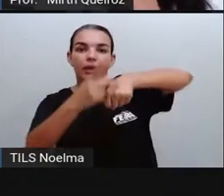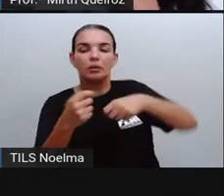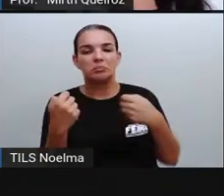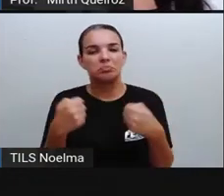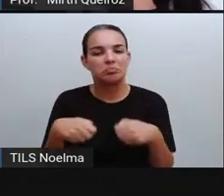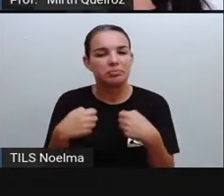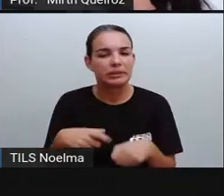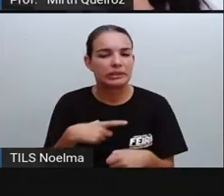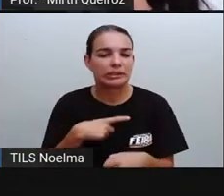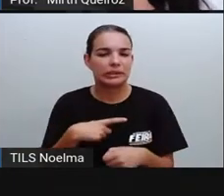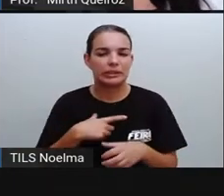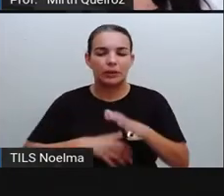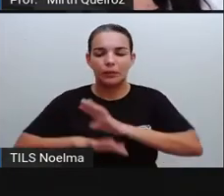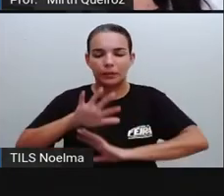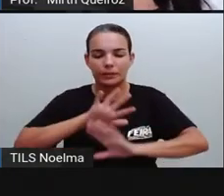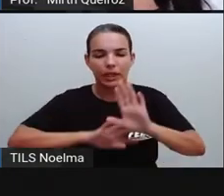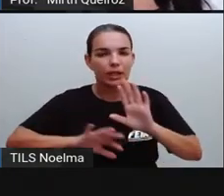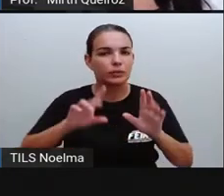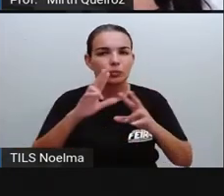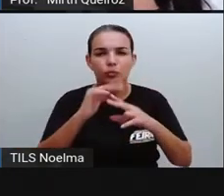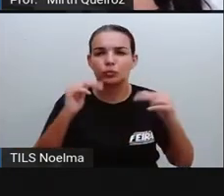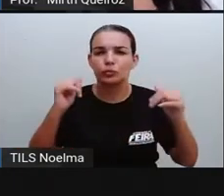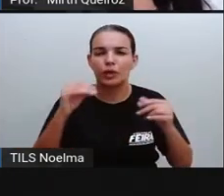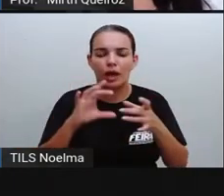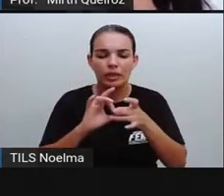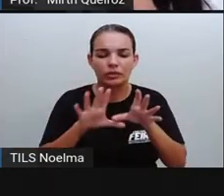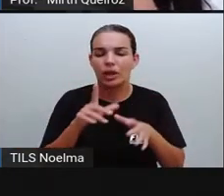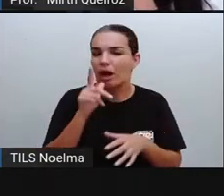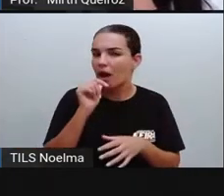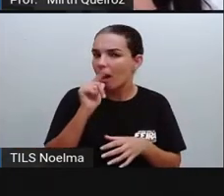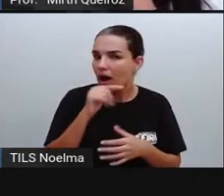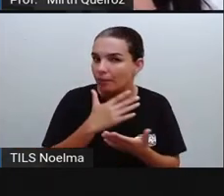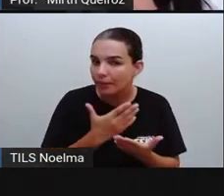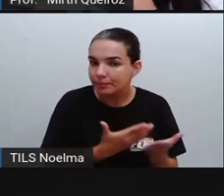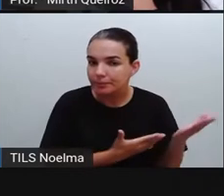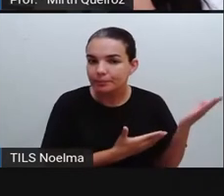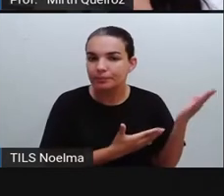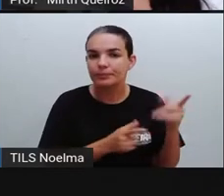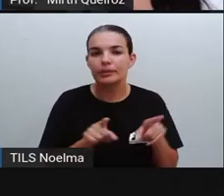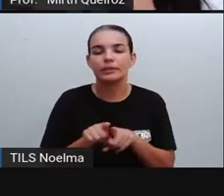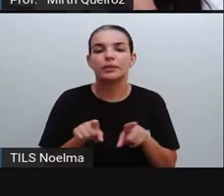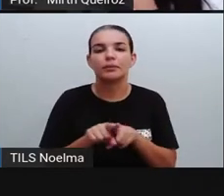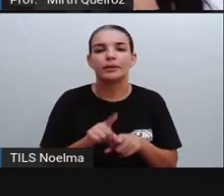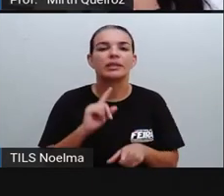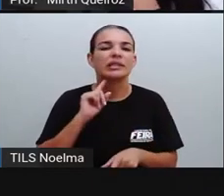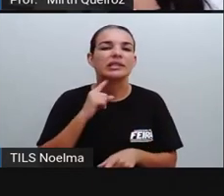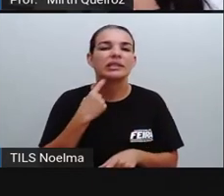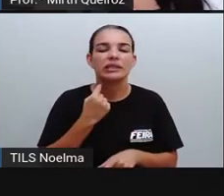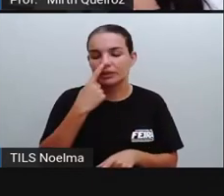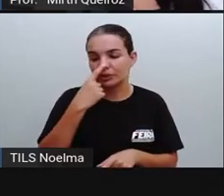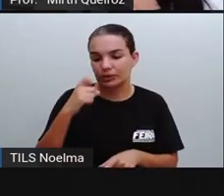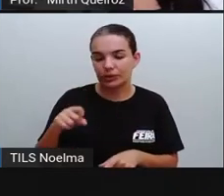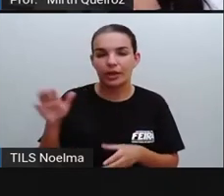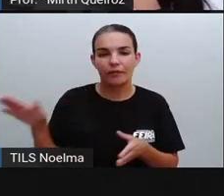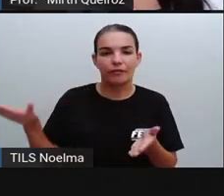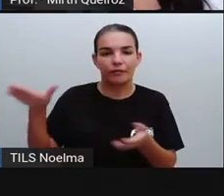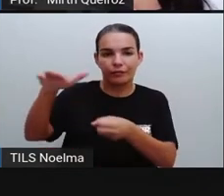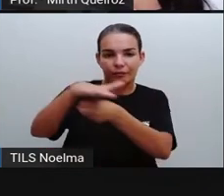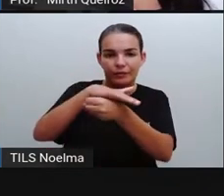propício ao desenvolvimento aí do mosquito. E mantenha as lixeiras bem fechadas.